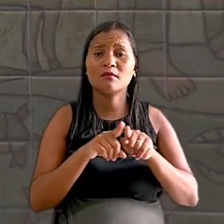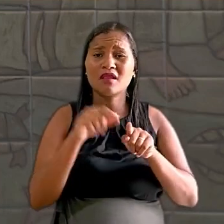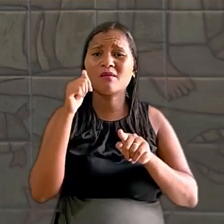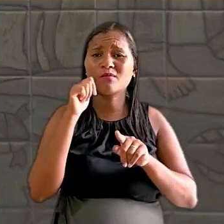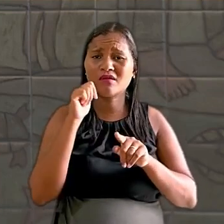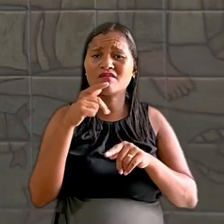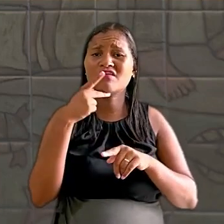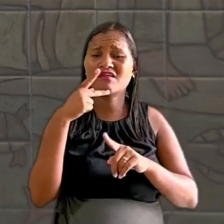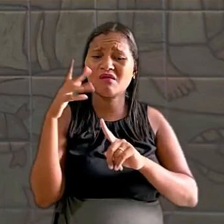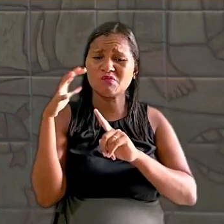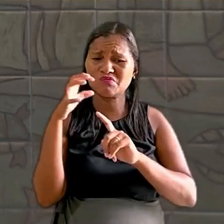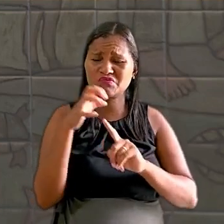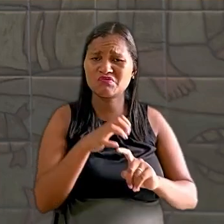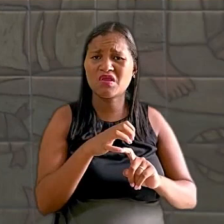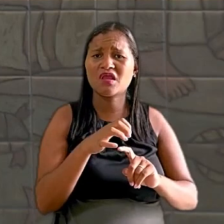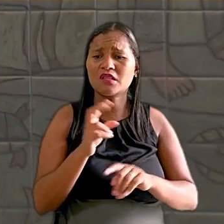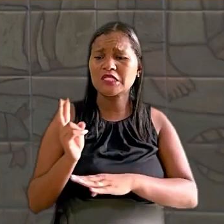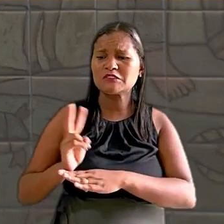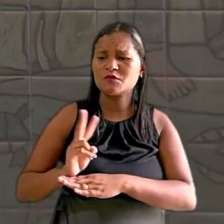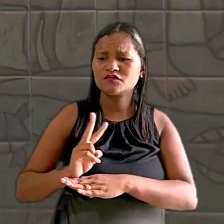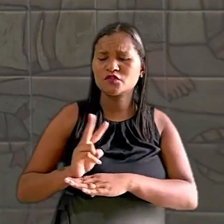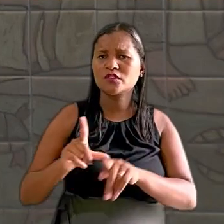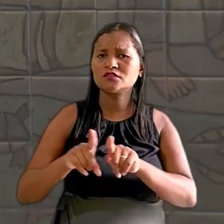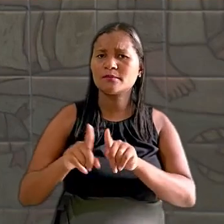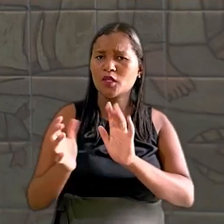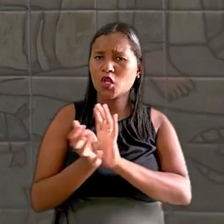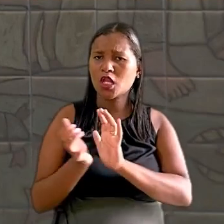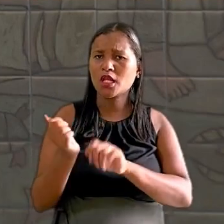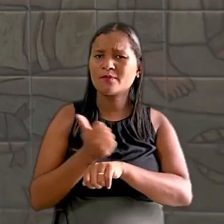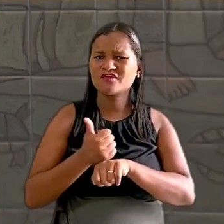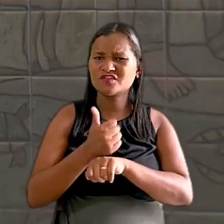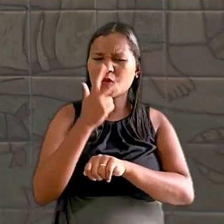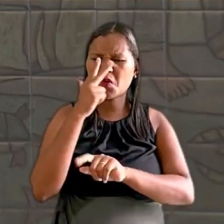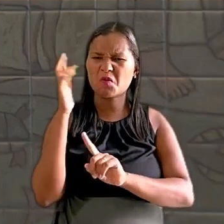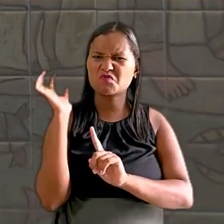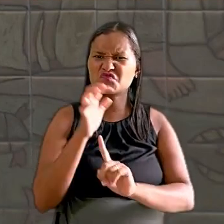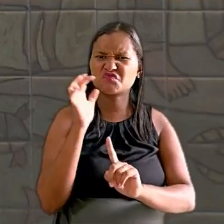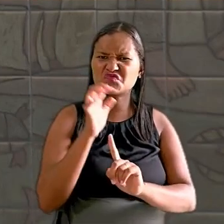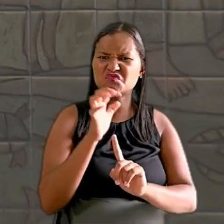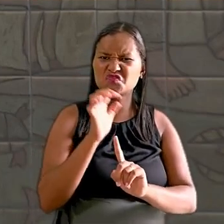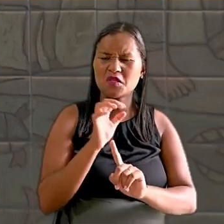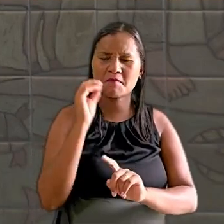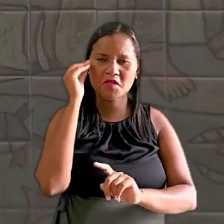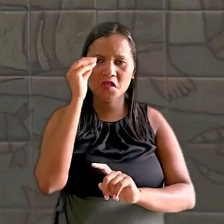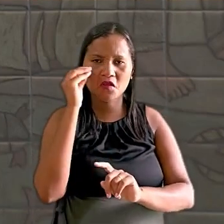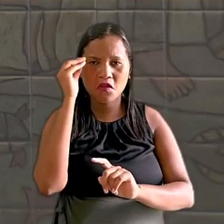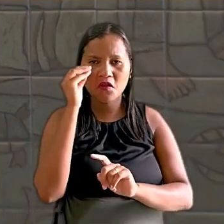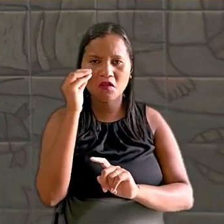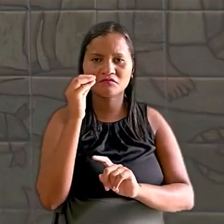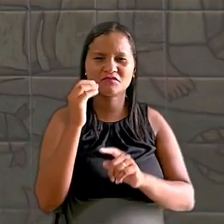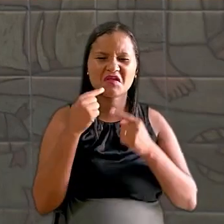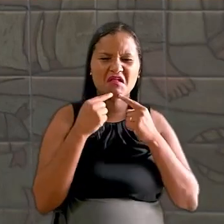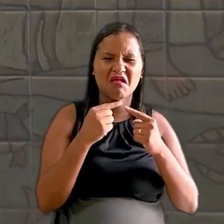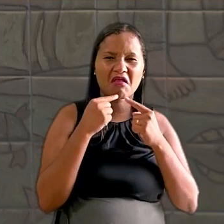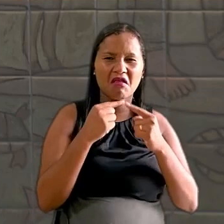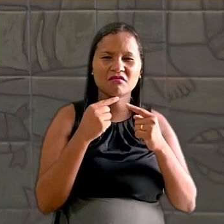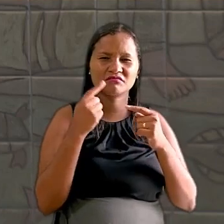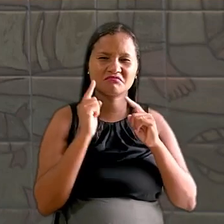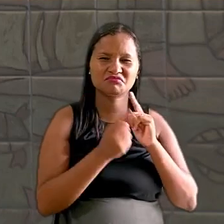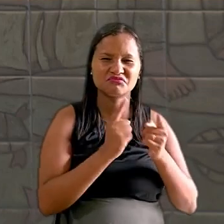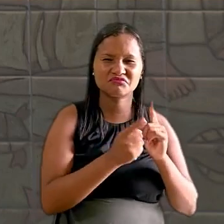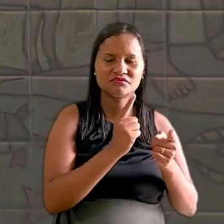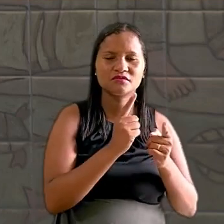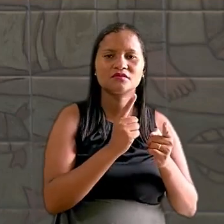ter sido assediada por supervisores e colegas de profissão, com pressão psicológica, humilhações e xingamentos.